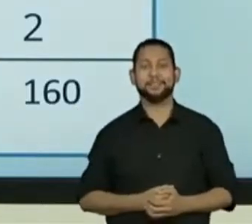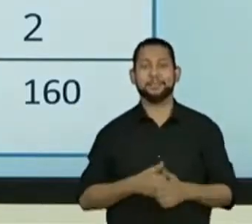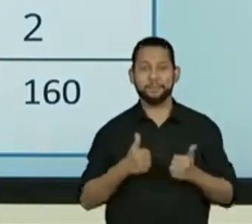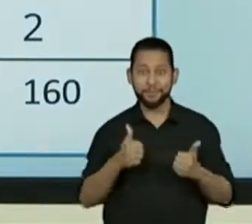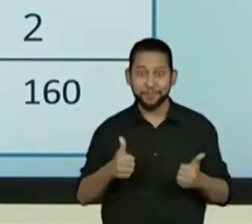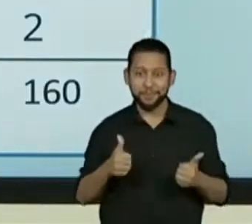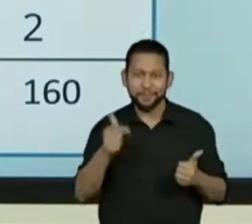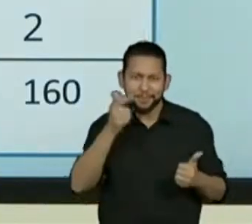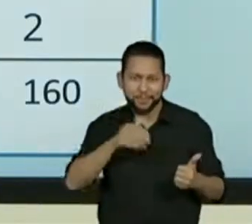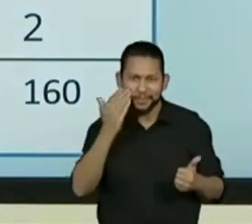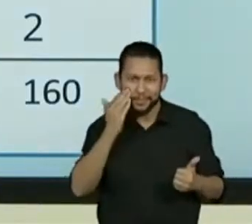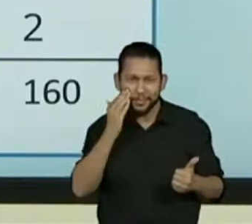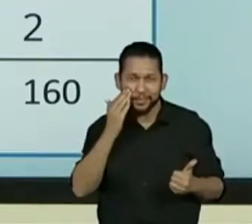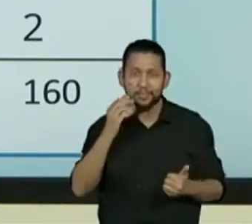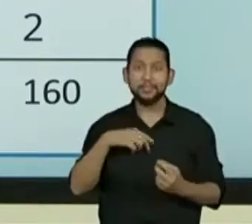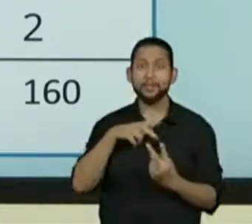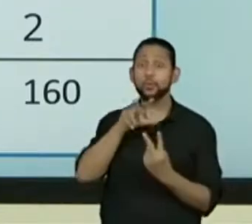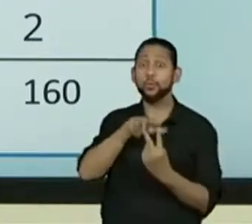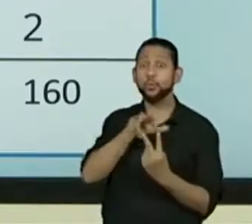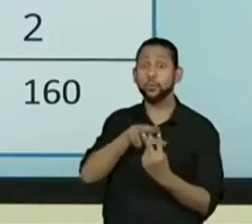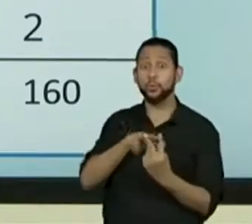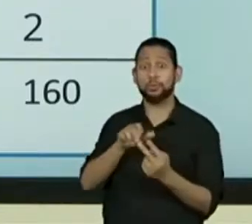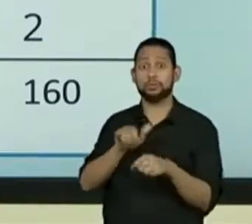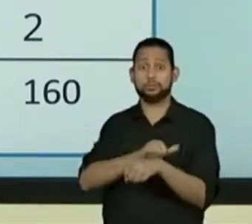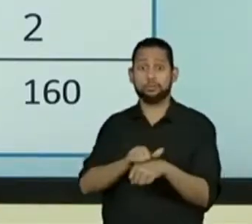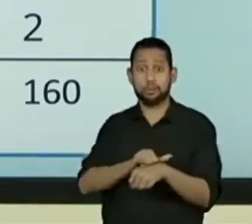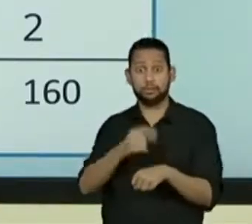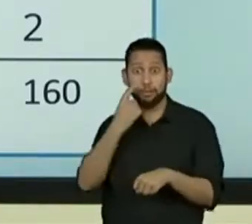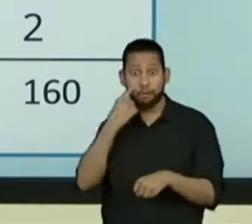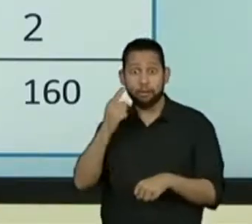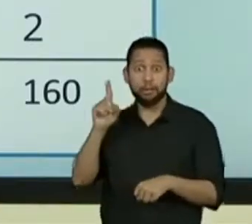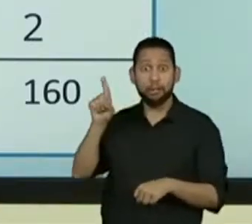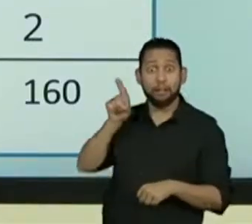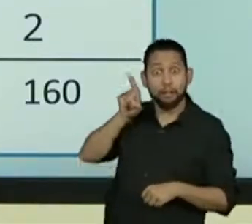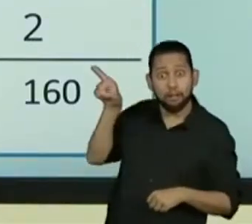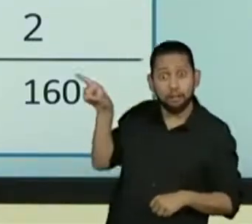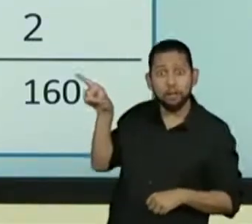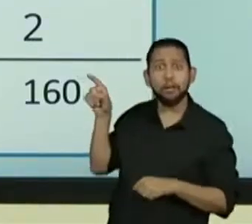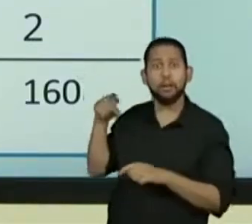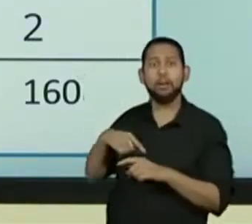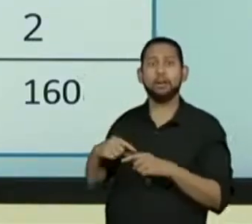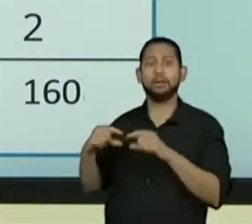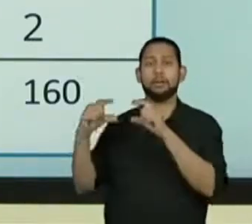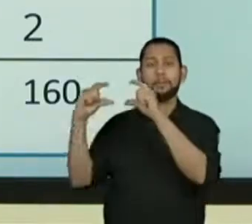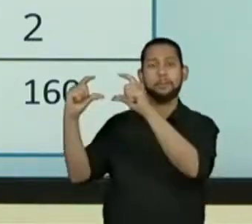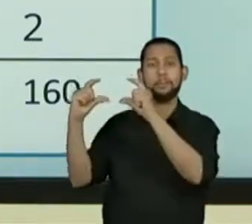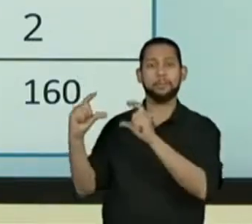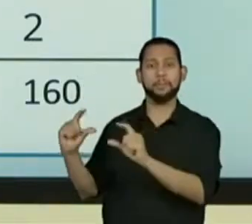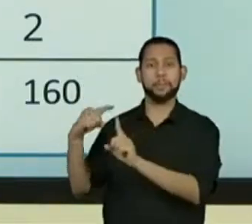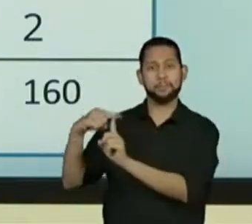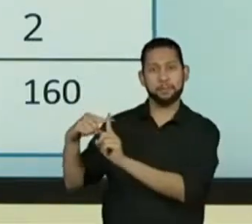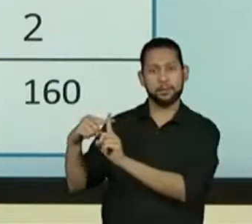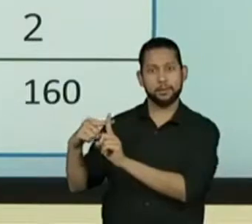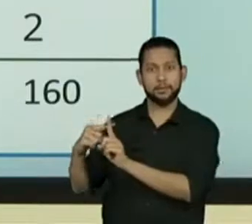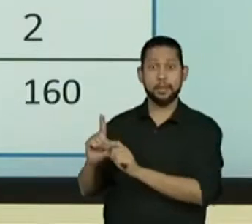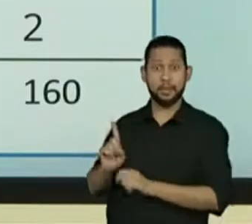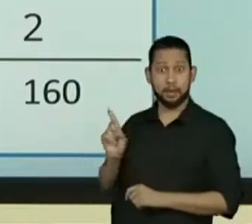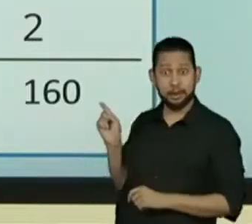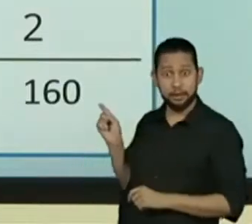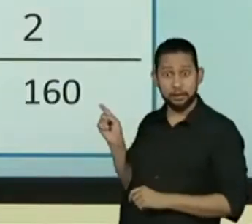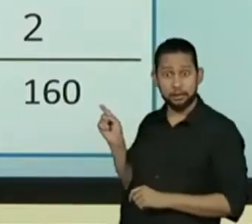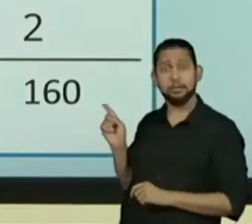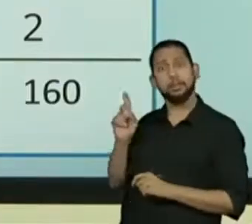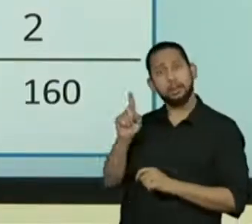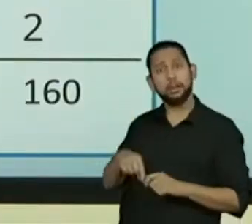Muito bem, são duas estratégias aí e eu sei que vocês estão utilizando outras estratégias além dessas